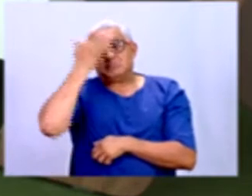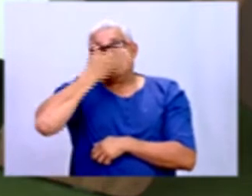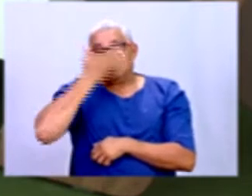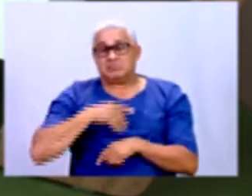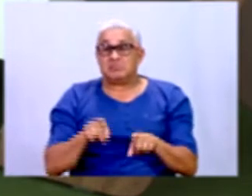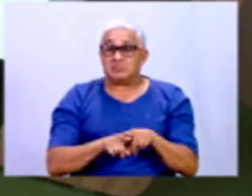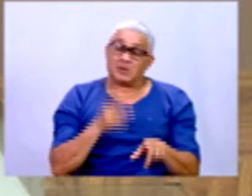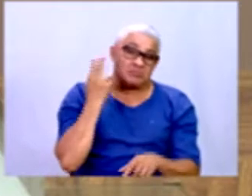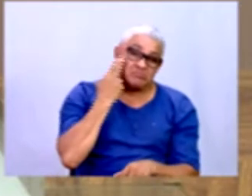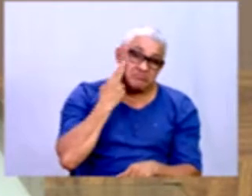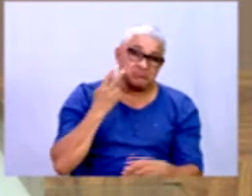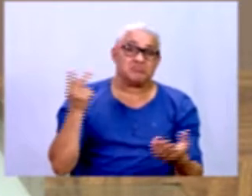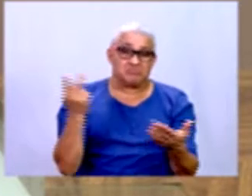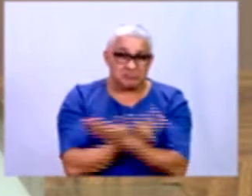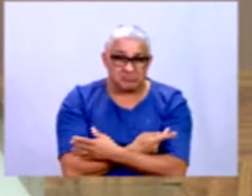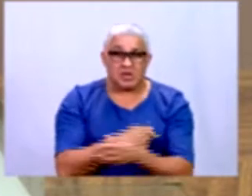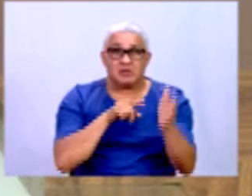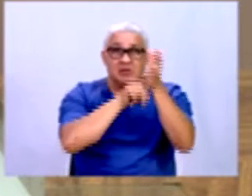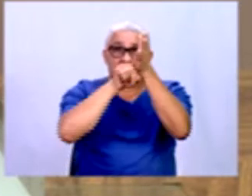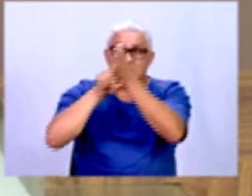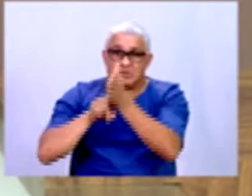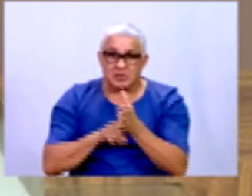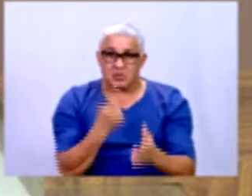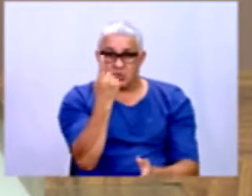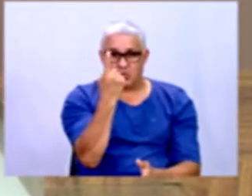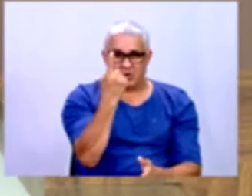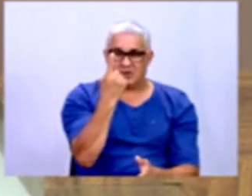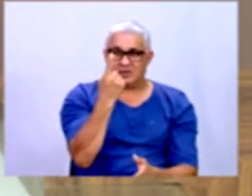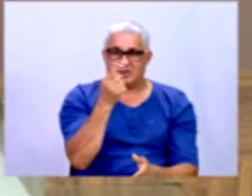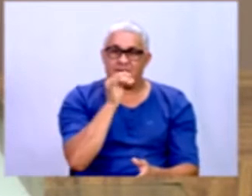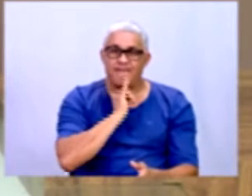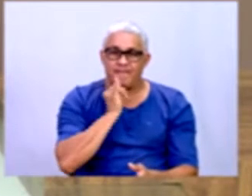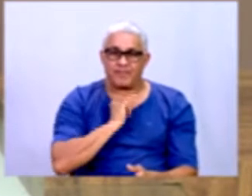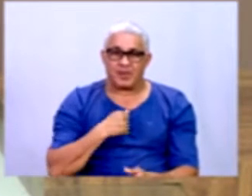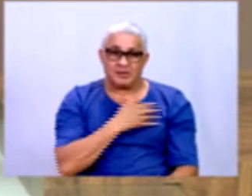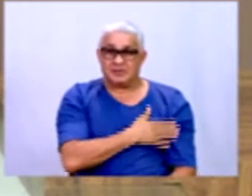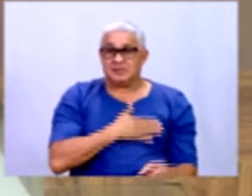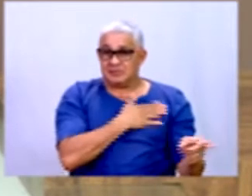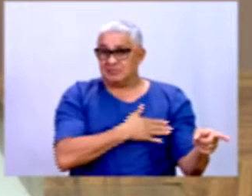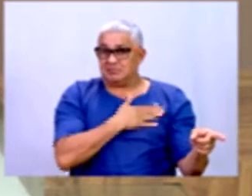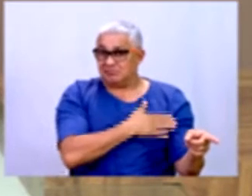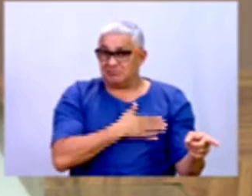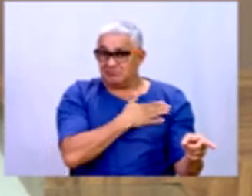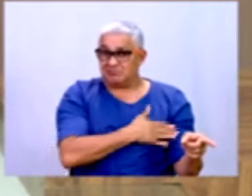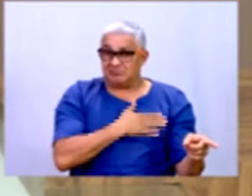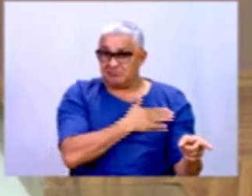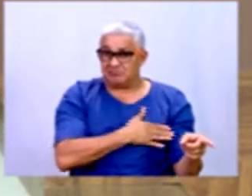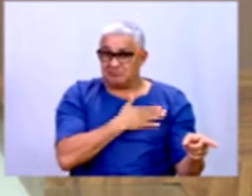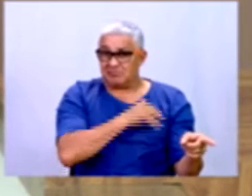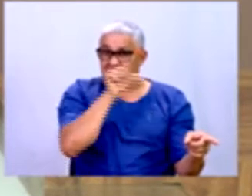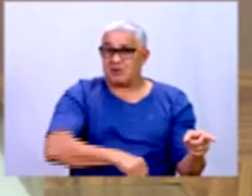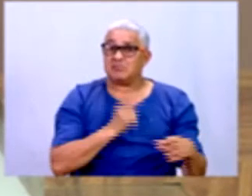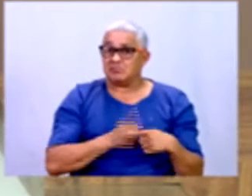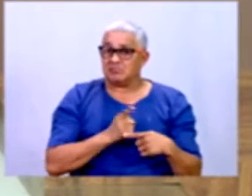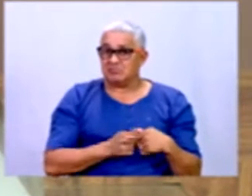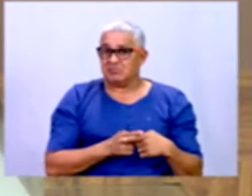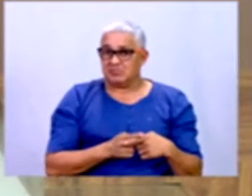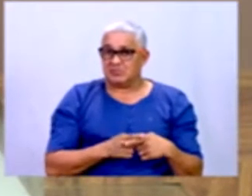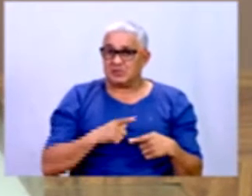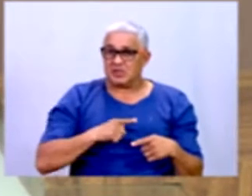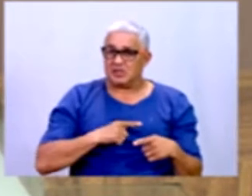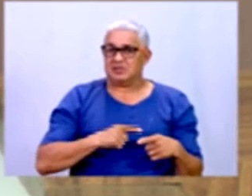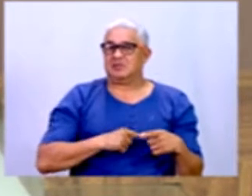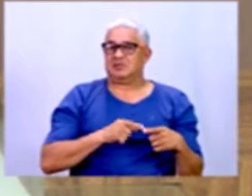às vezes faz a pesquisa e se atenta a um fator. Por exemplo, está insatisfeito, o nível de insatisfação está alto, mas por que está insatisfeito? Existem